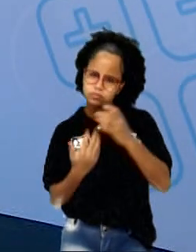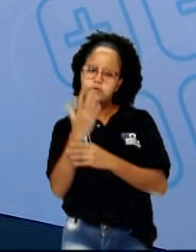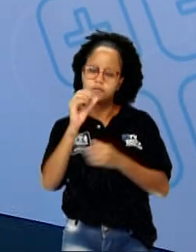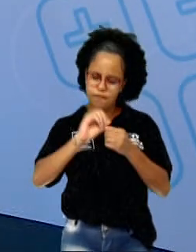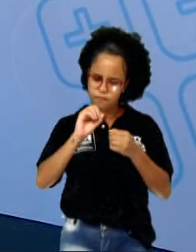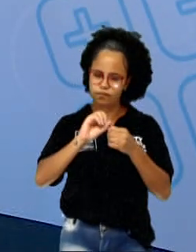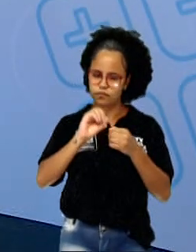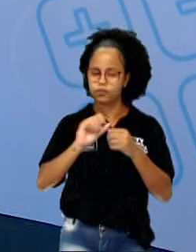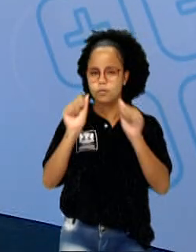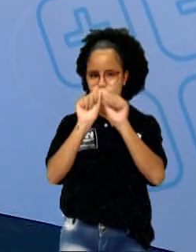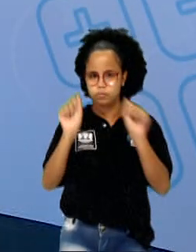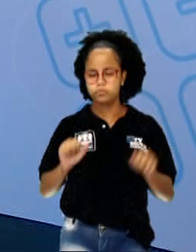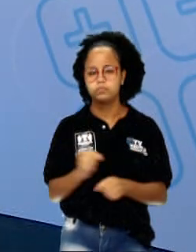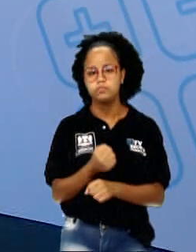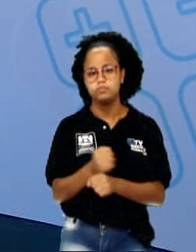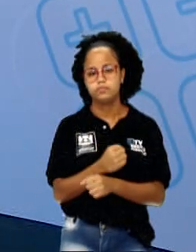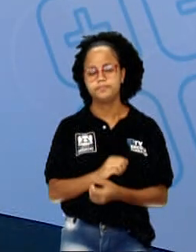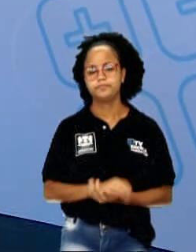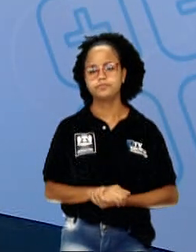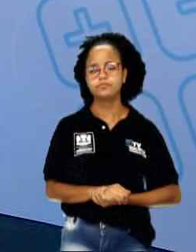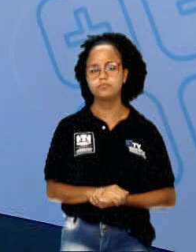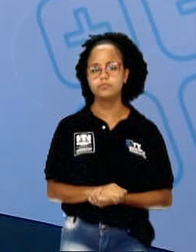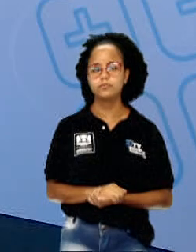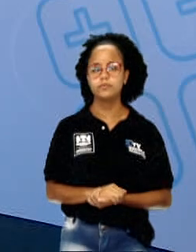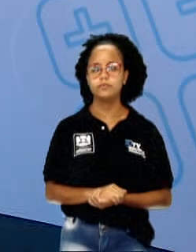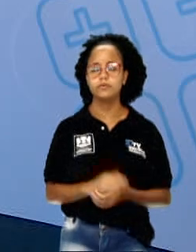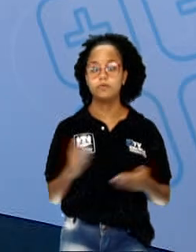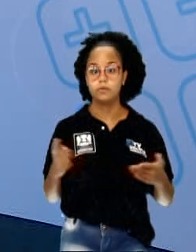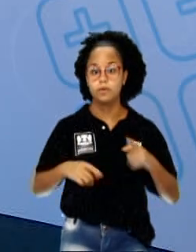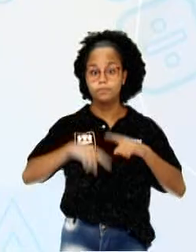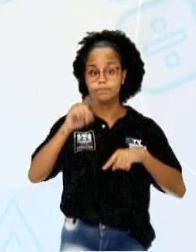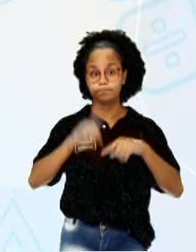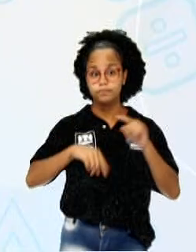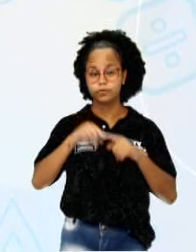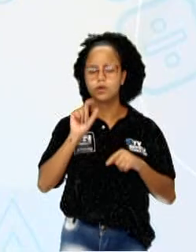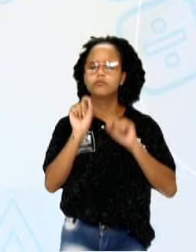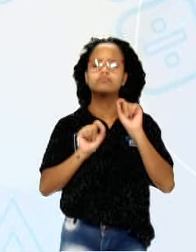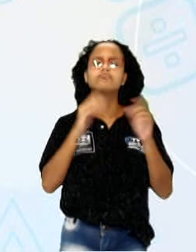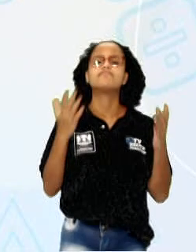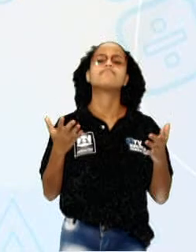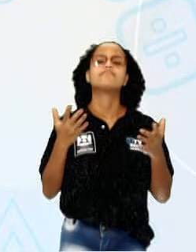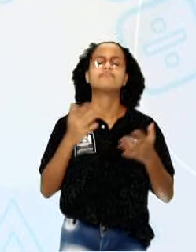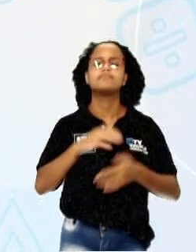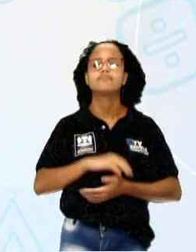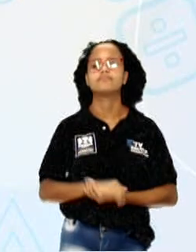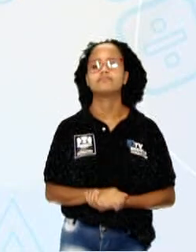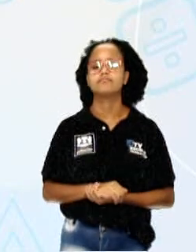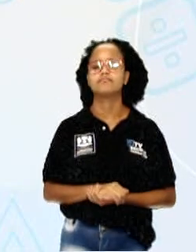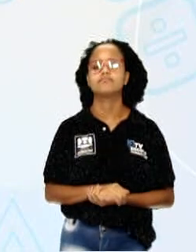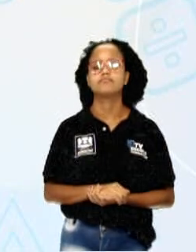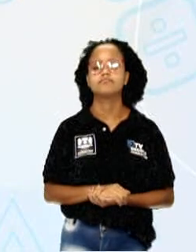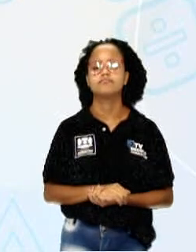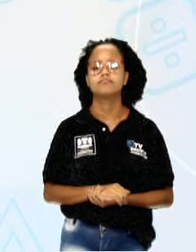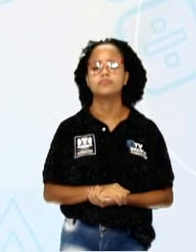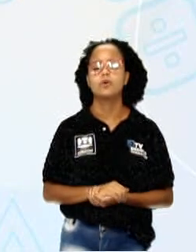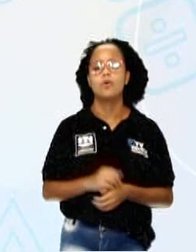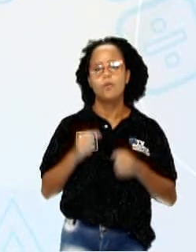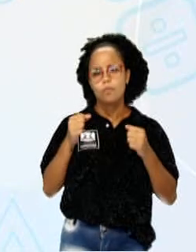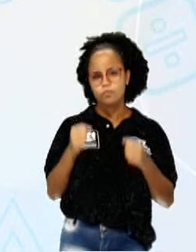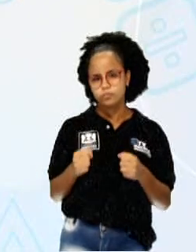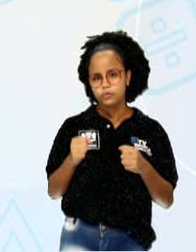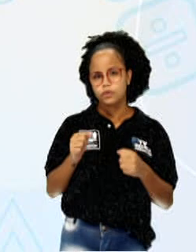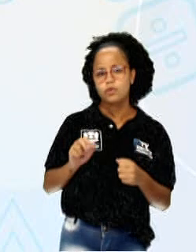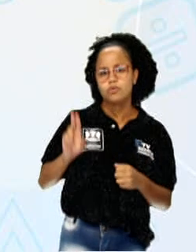fazer. Agora, vamos entender o que é a matéria. Então, pode ser